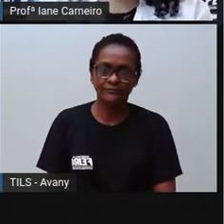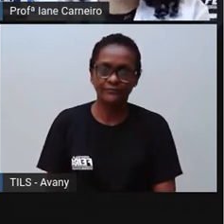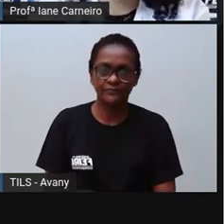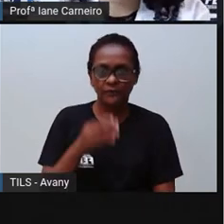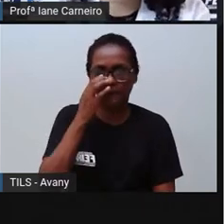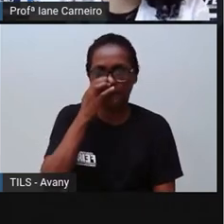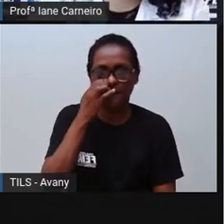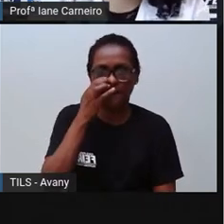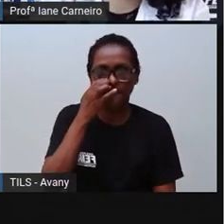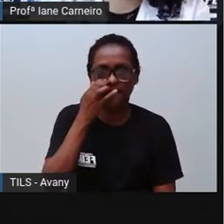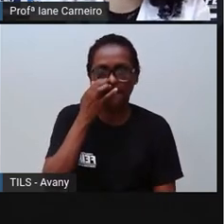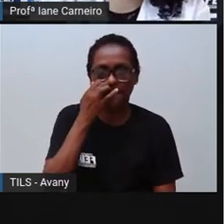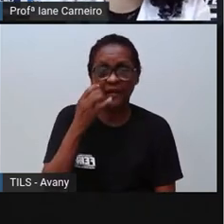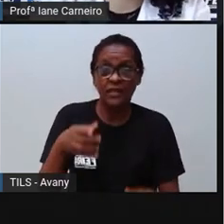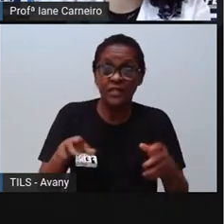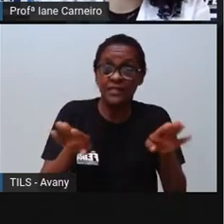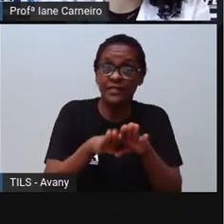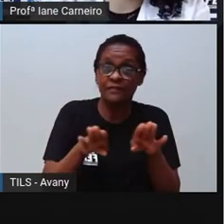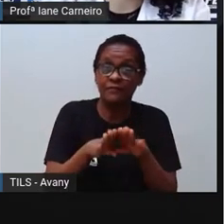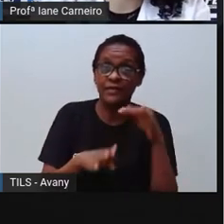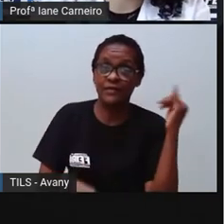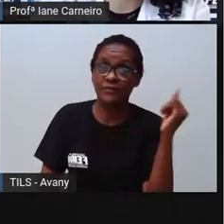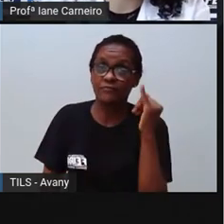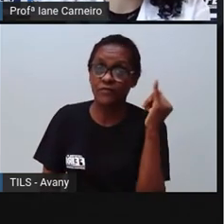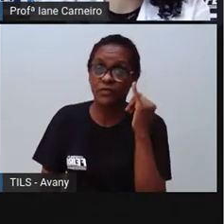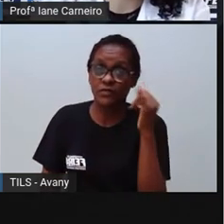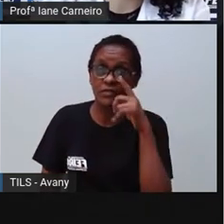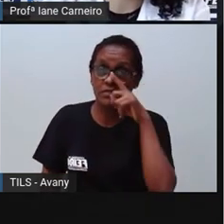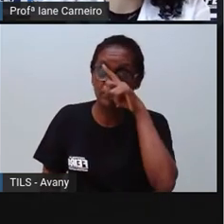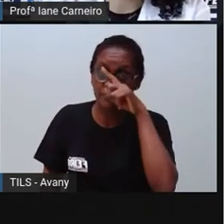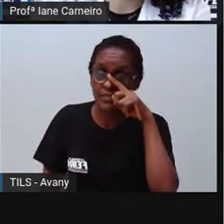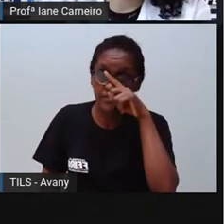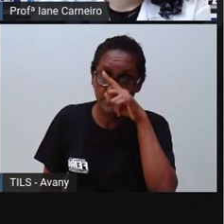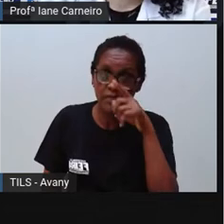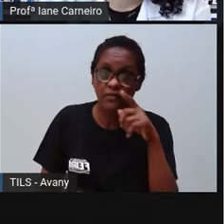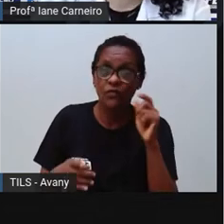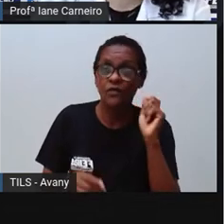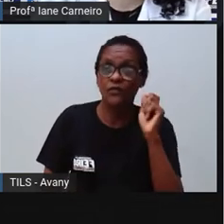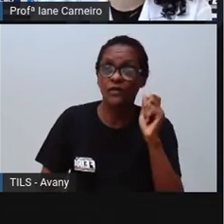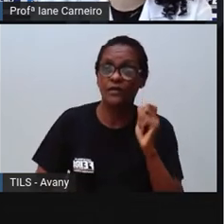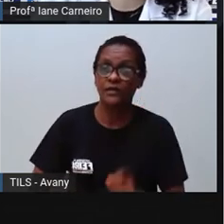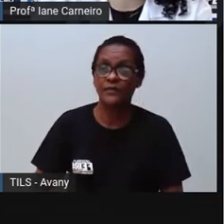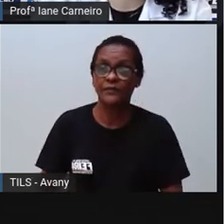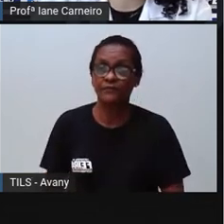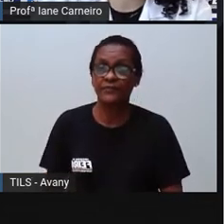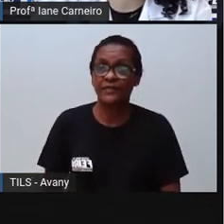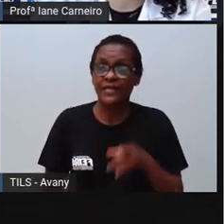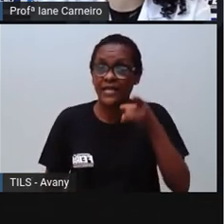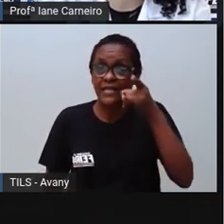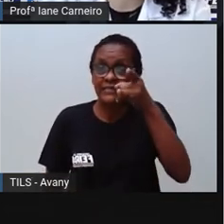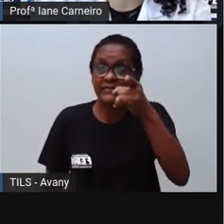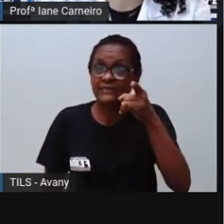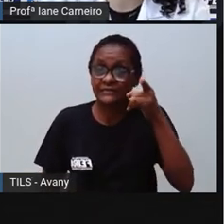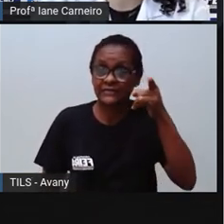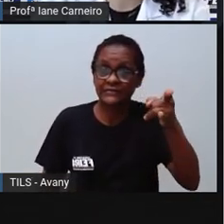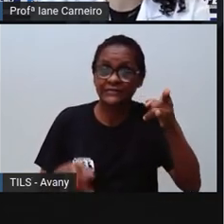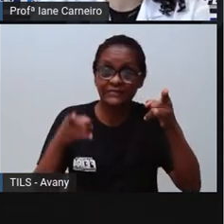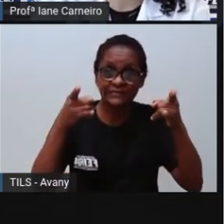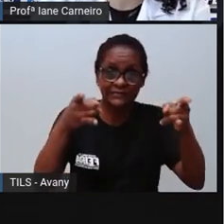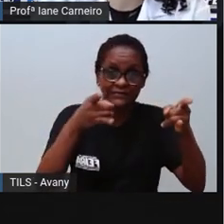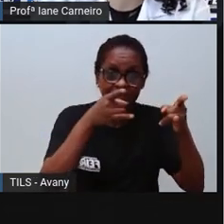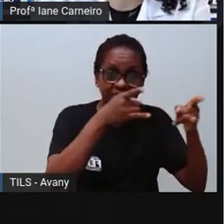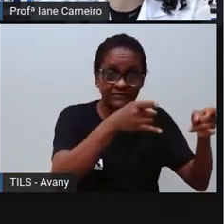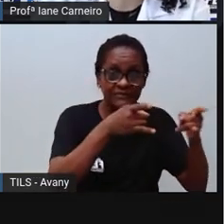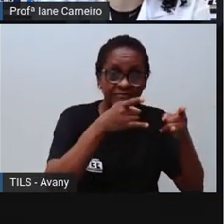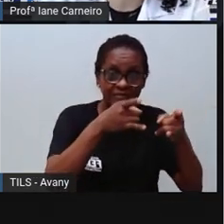Outra coisa perigosa, ó, que tem em nossa casa, lá na cozinha, é, são as tomadas elétricas, né, que devem